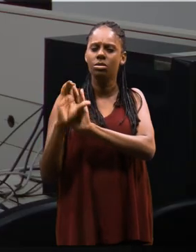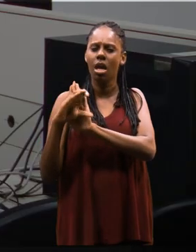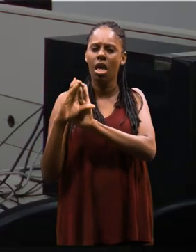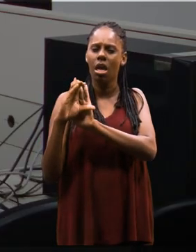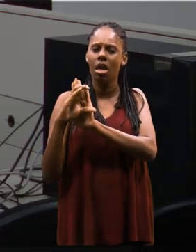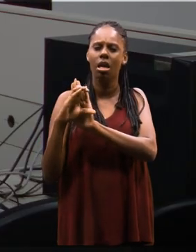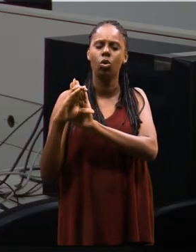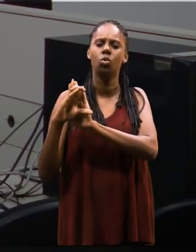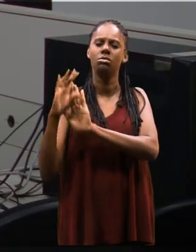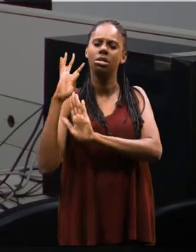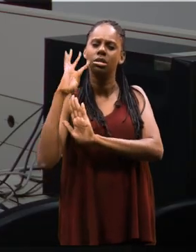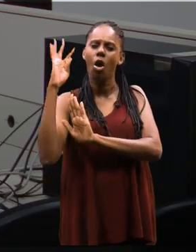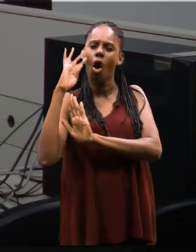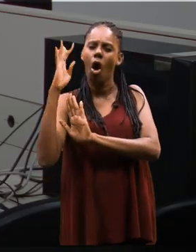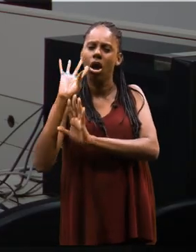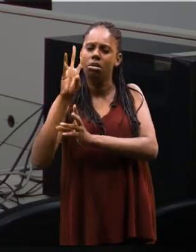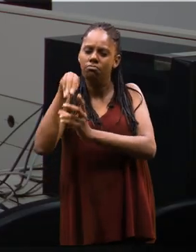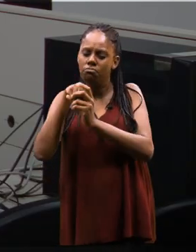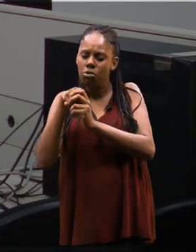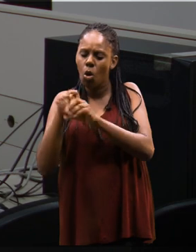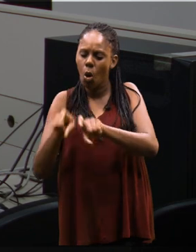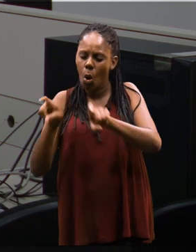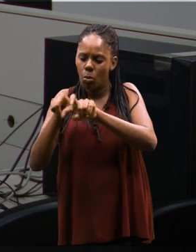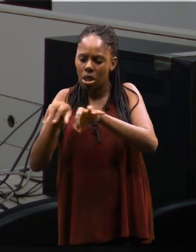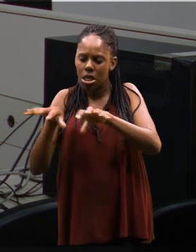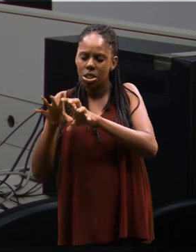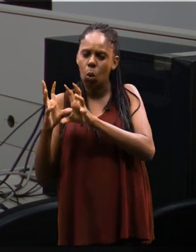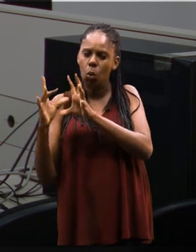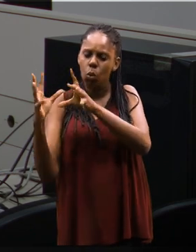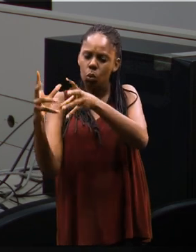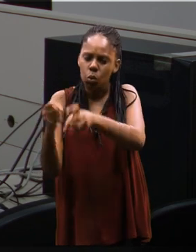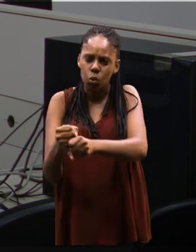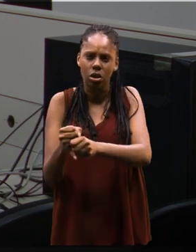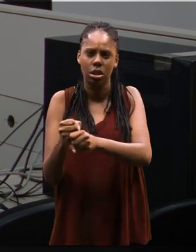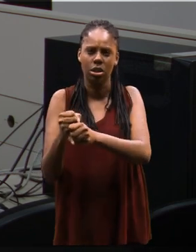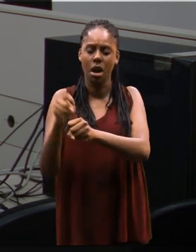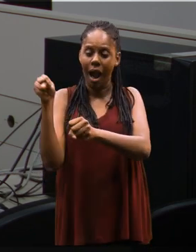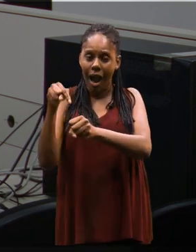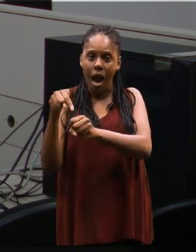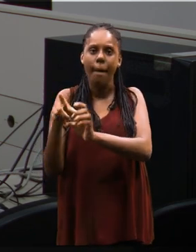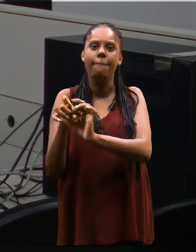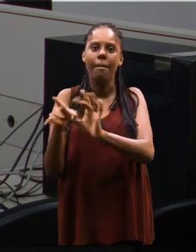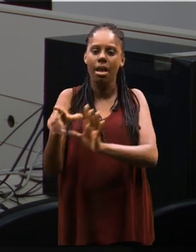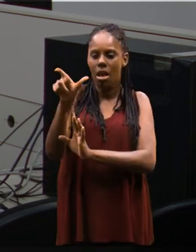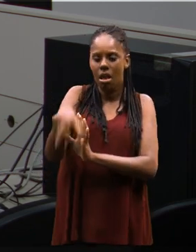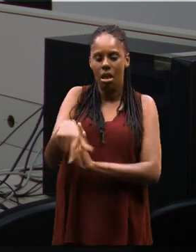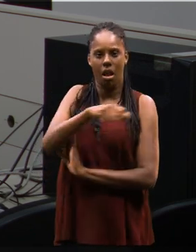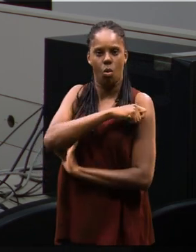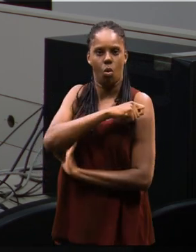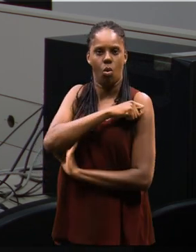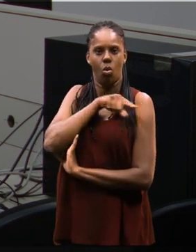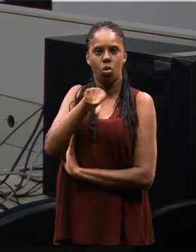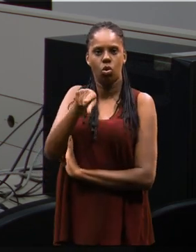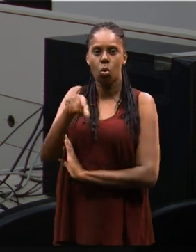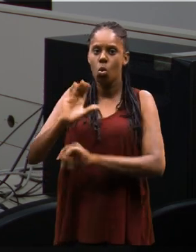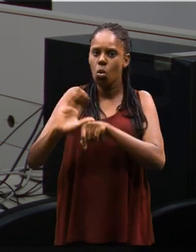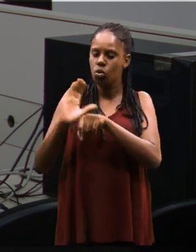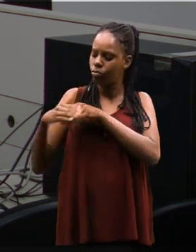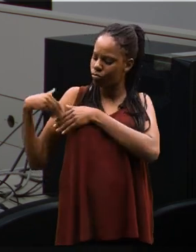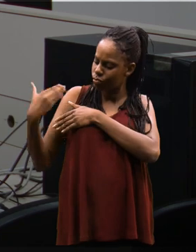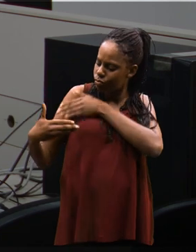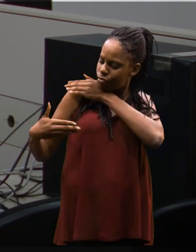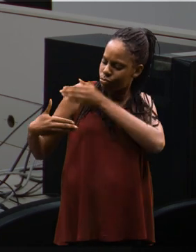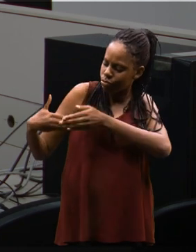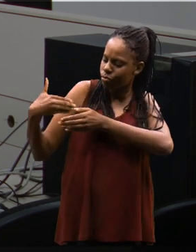os conceitos teóricos envolvendo a computação, de tal forma que permita a esse aluno, no